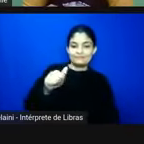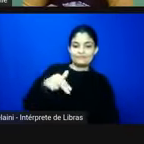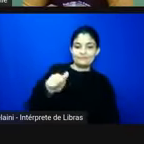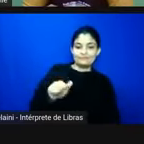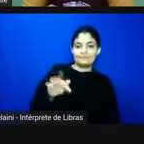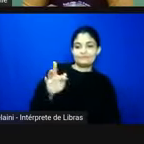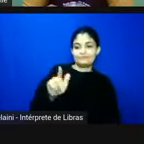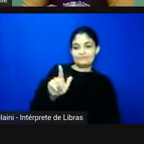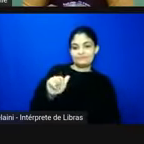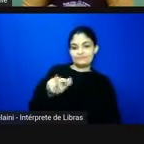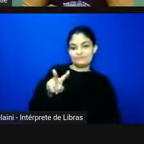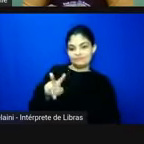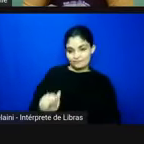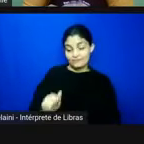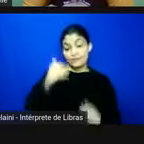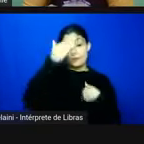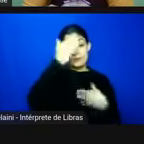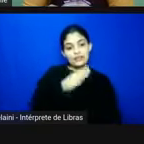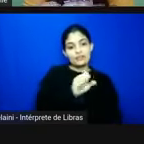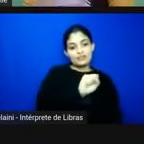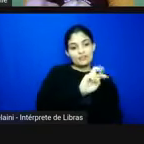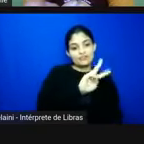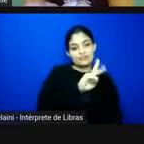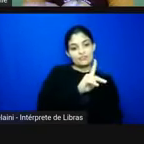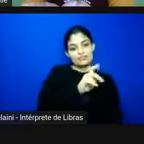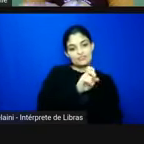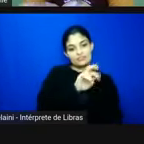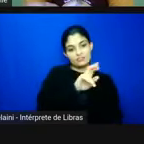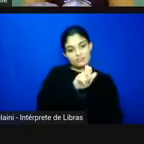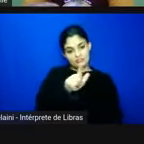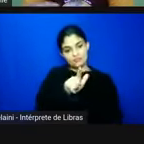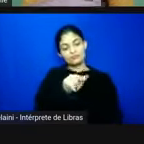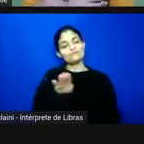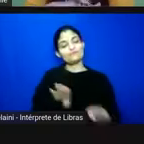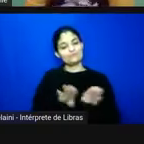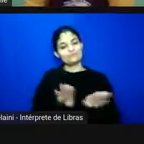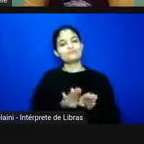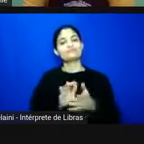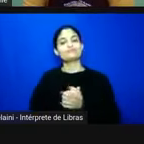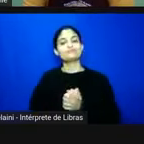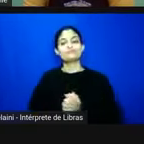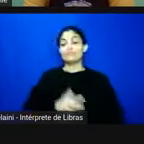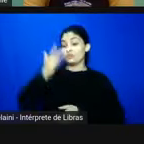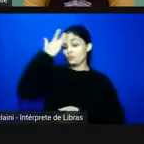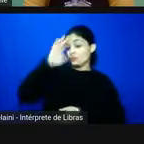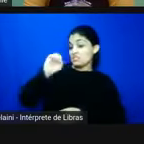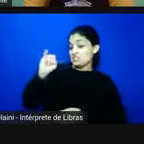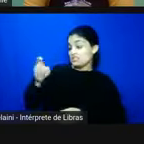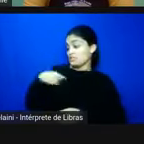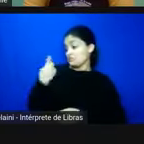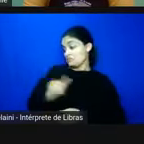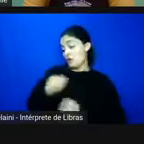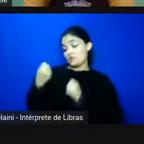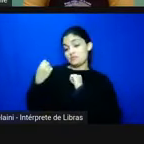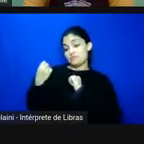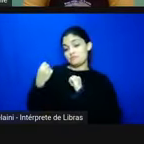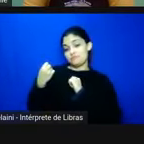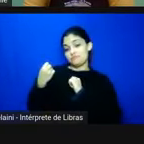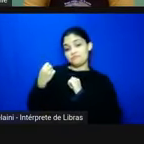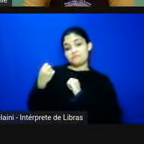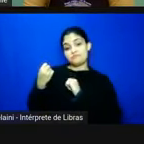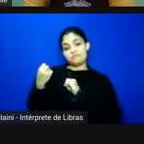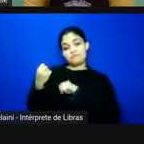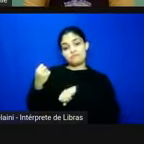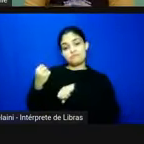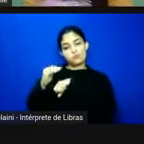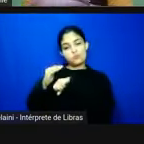obrigada professora Ana Flávia obrigada a Cheryl também né acho que não sei se a gente faz um breve